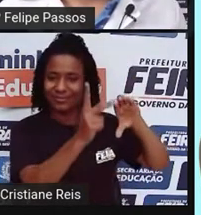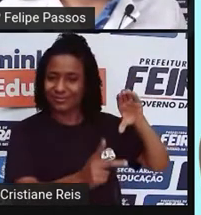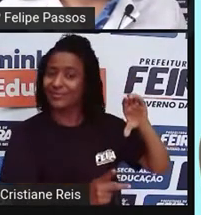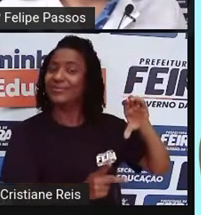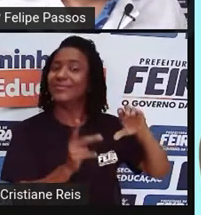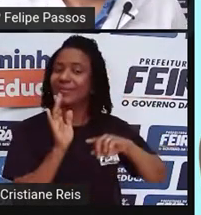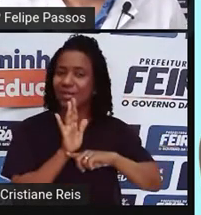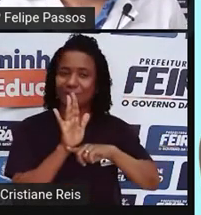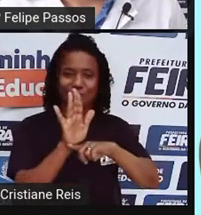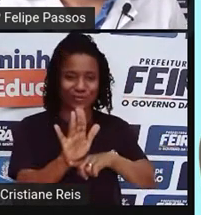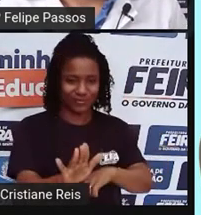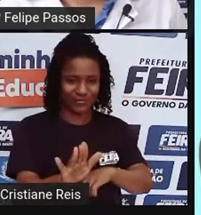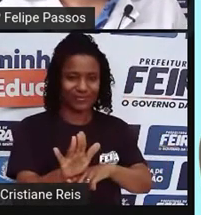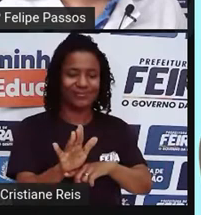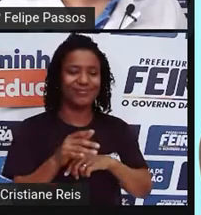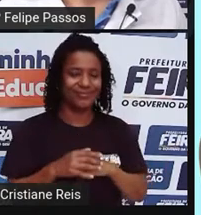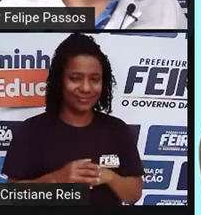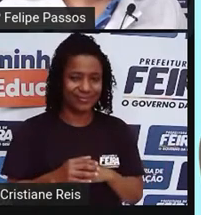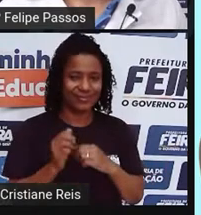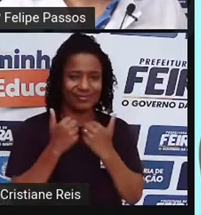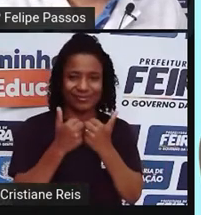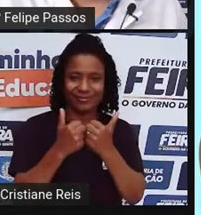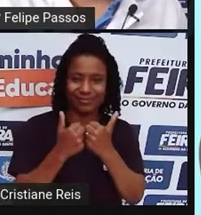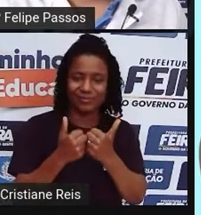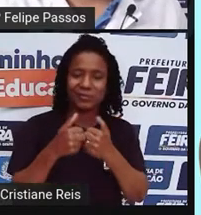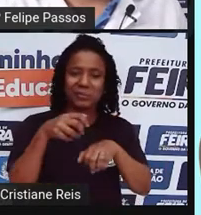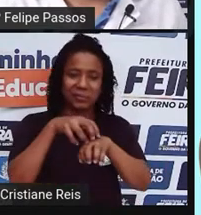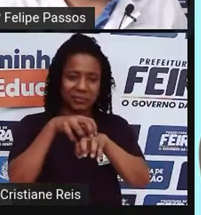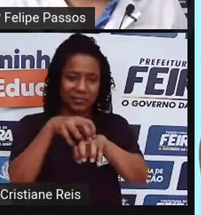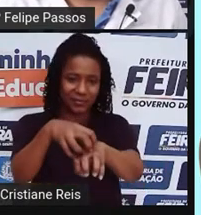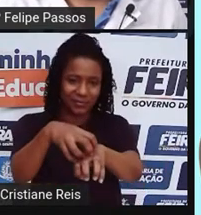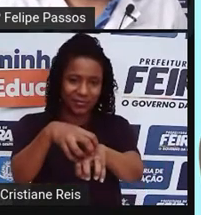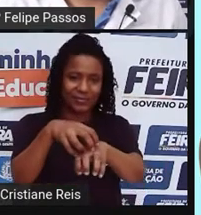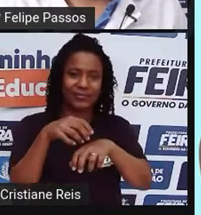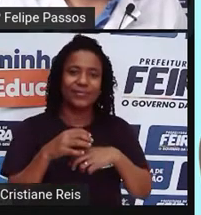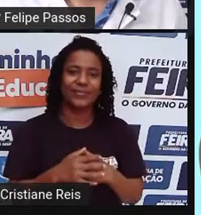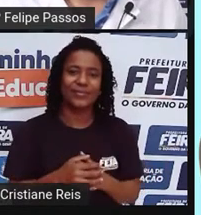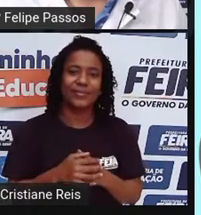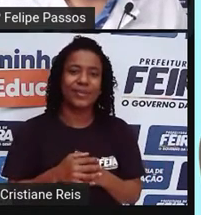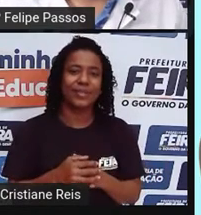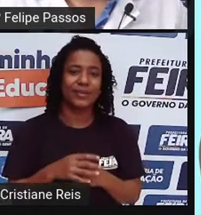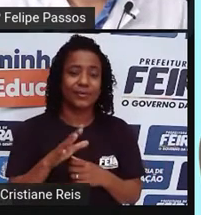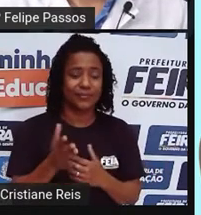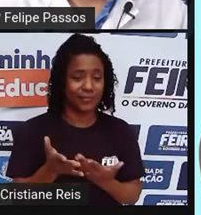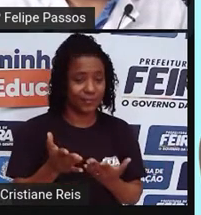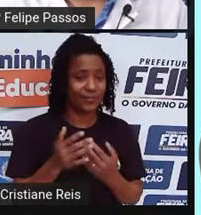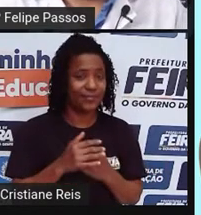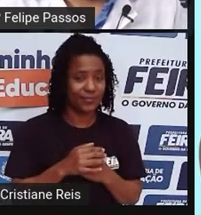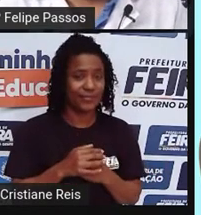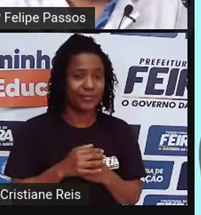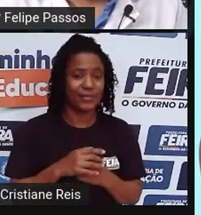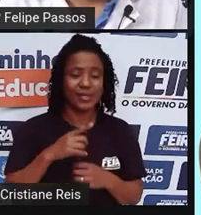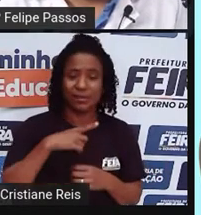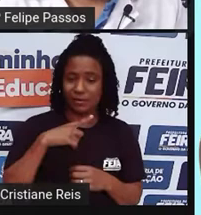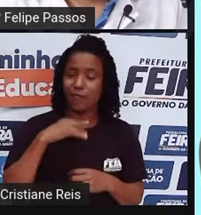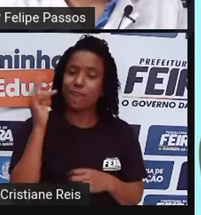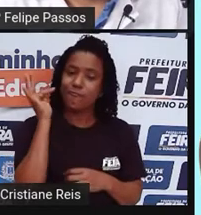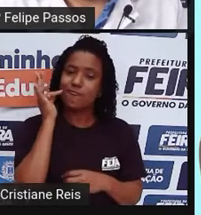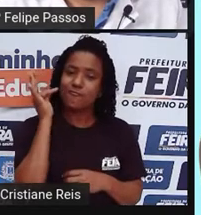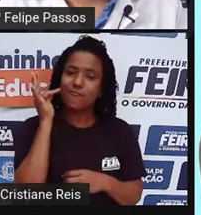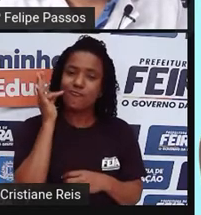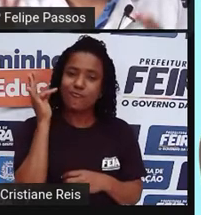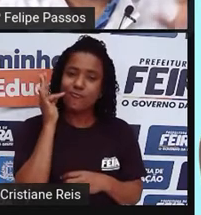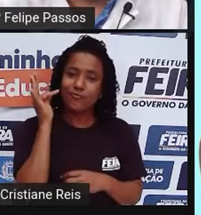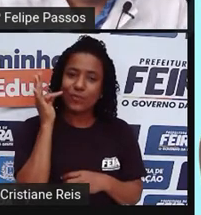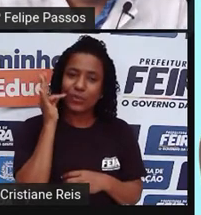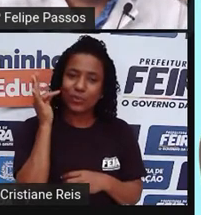transportes. Porque pensa o seguinte, se você precisava carregar antes uma cesta de frutas, né? Pensa aí